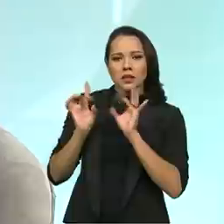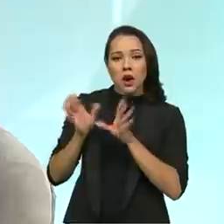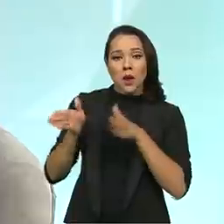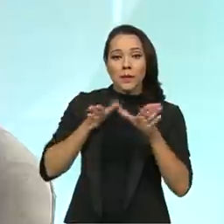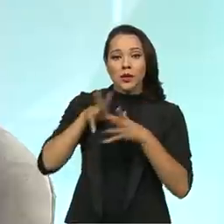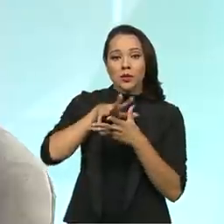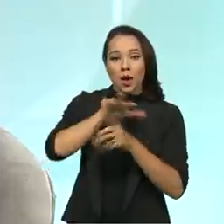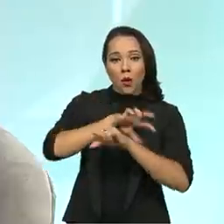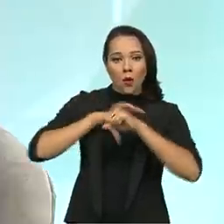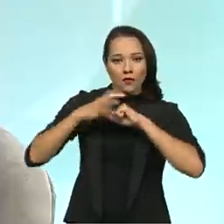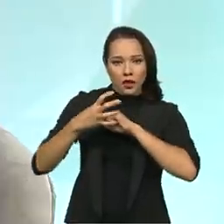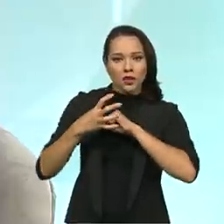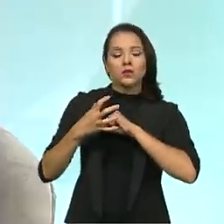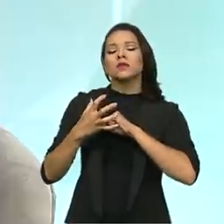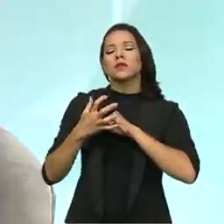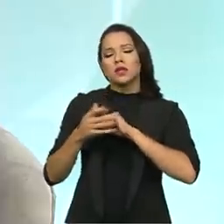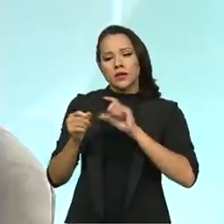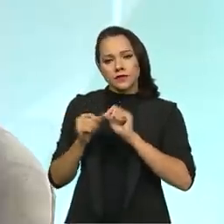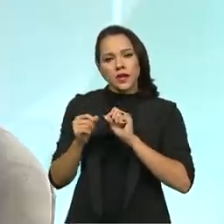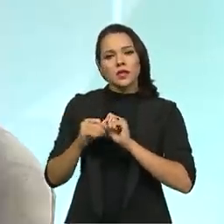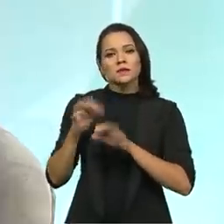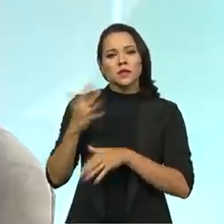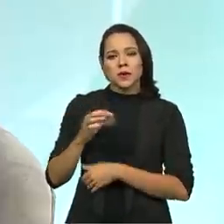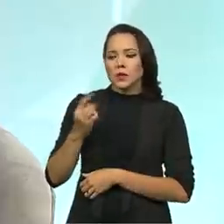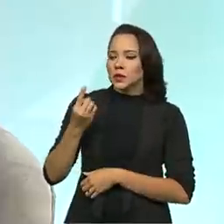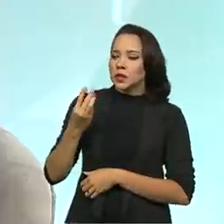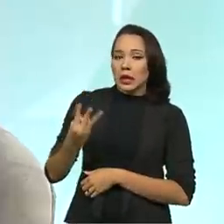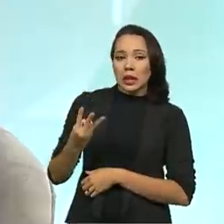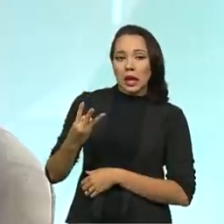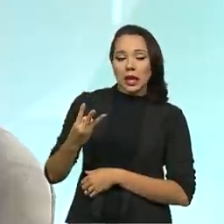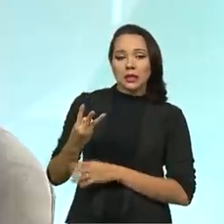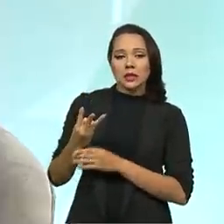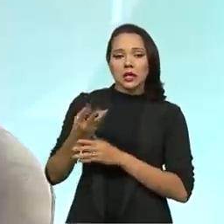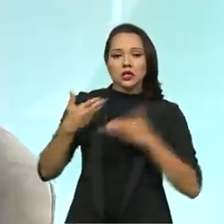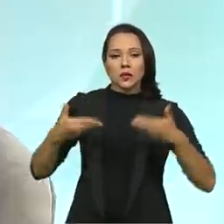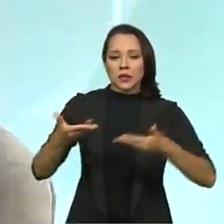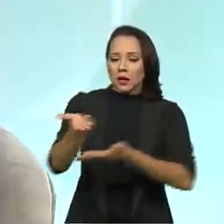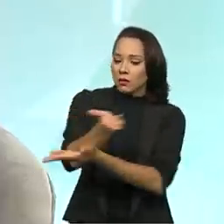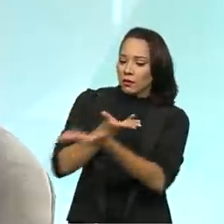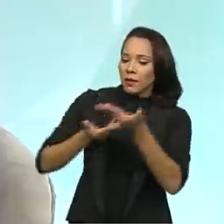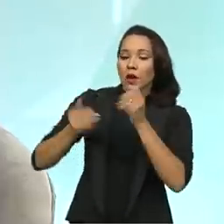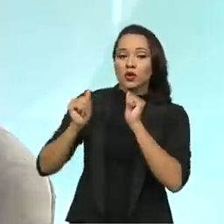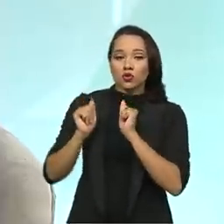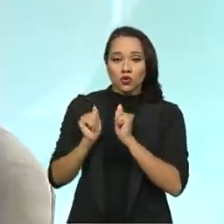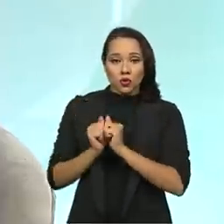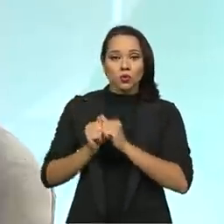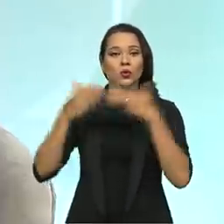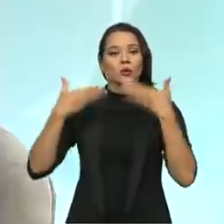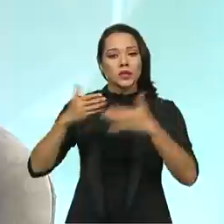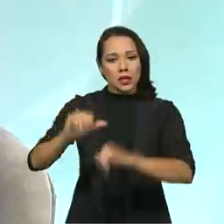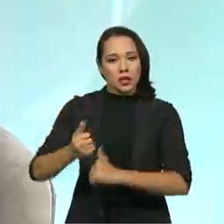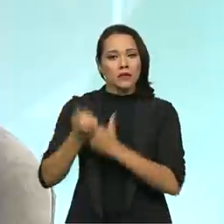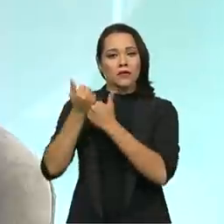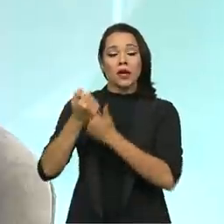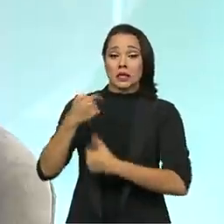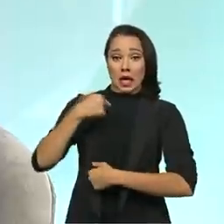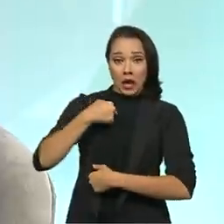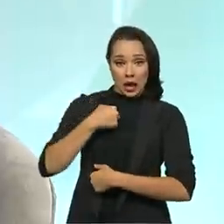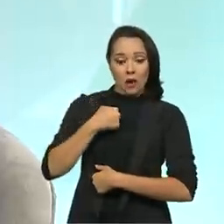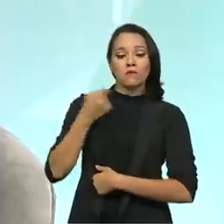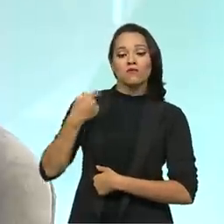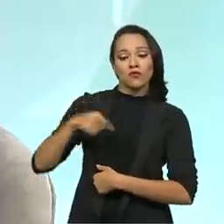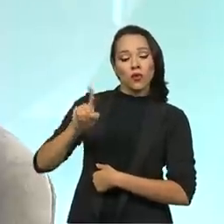a Covid, nós fizemos, por exemplo, pelo menos três missões interministeriais com o Ministério da Defesa. Eu, particularmente, estive